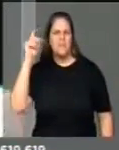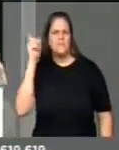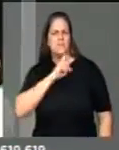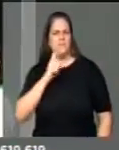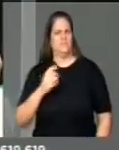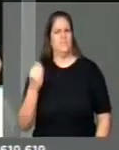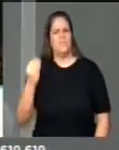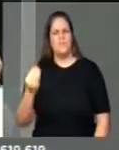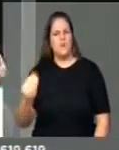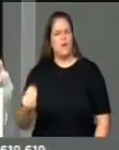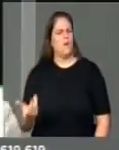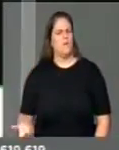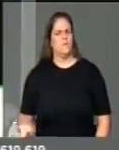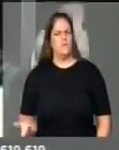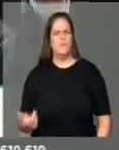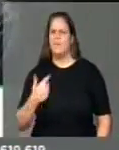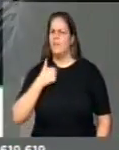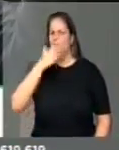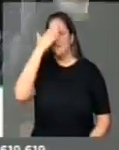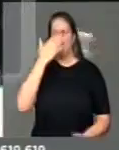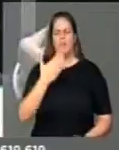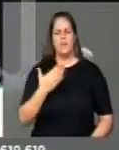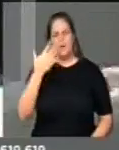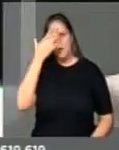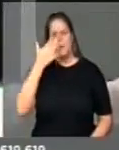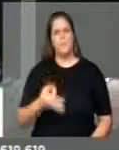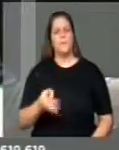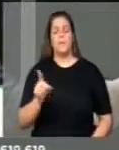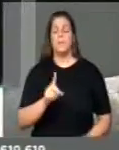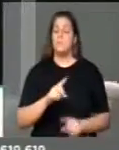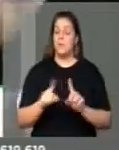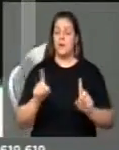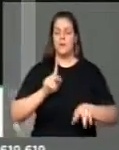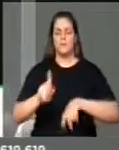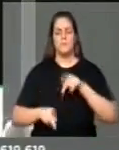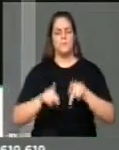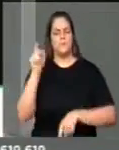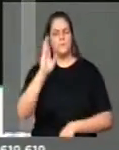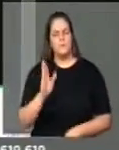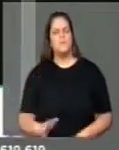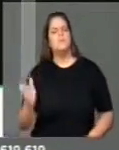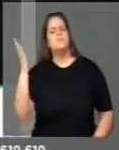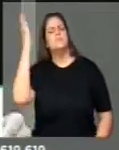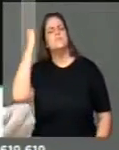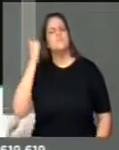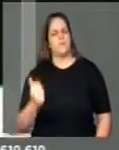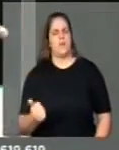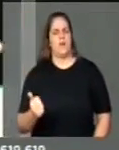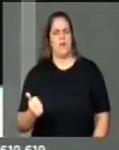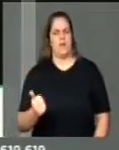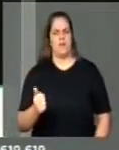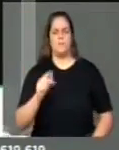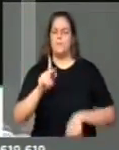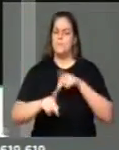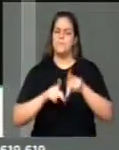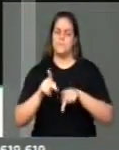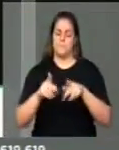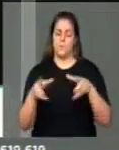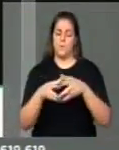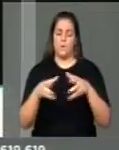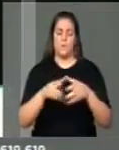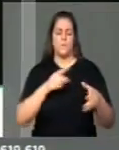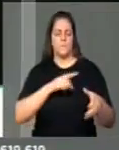inteligente. O povo brasileiro sabe que os petistas e os seus assemelhados, eles saquearam o Brasil,